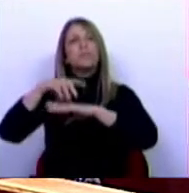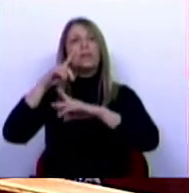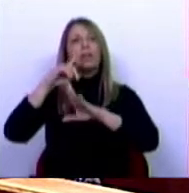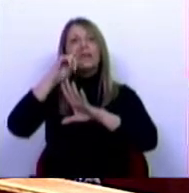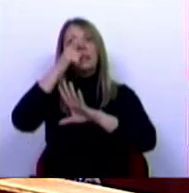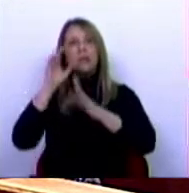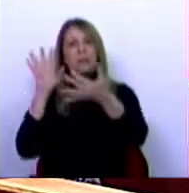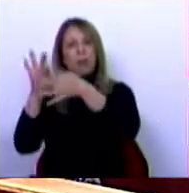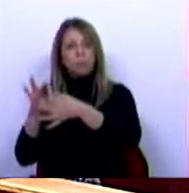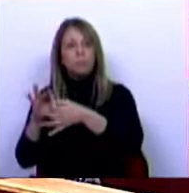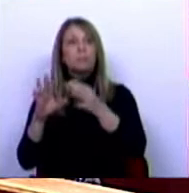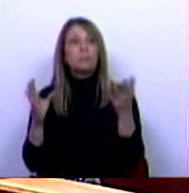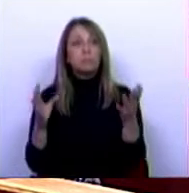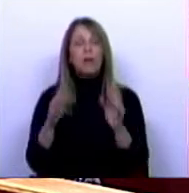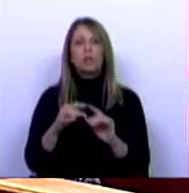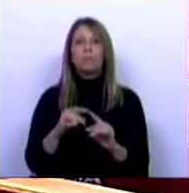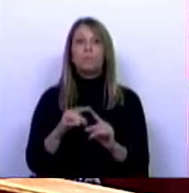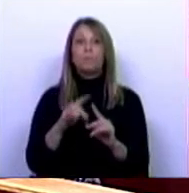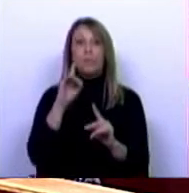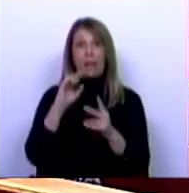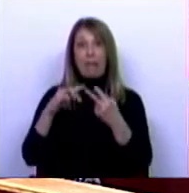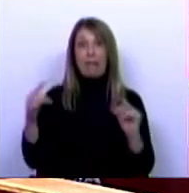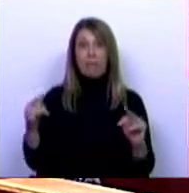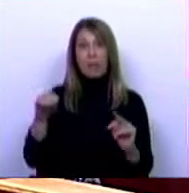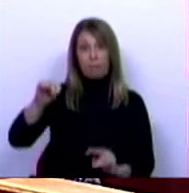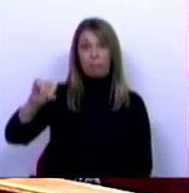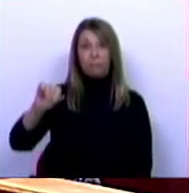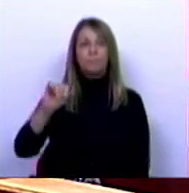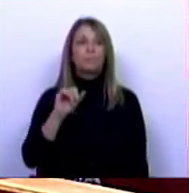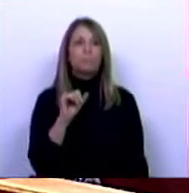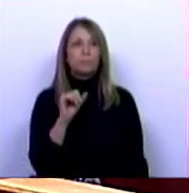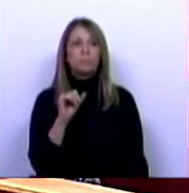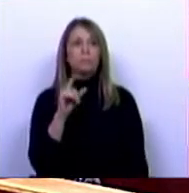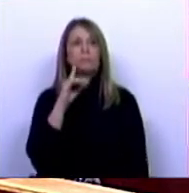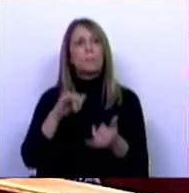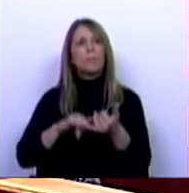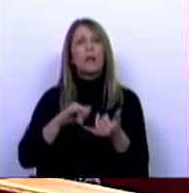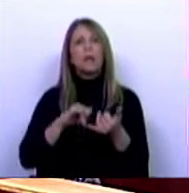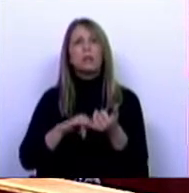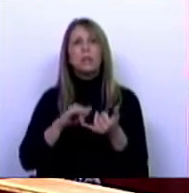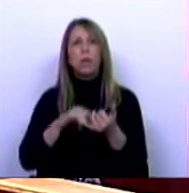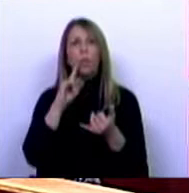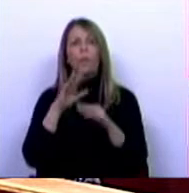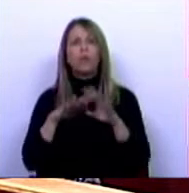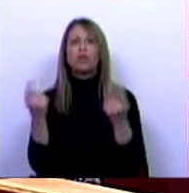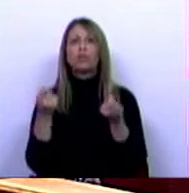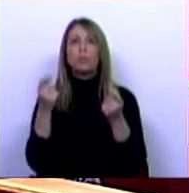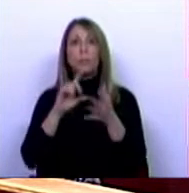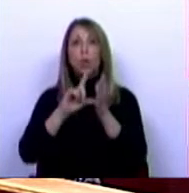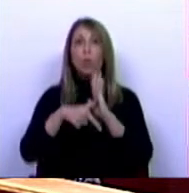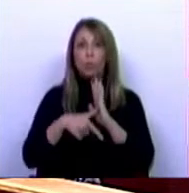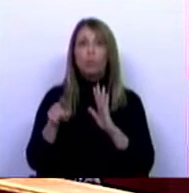Mas, ouçamos, segundo a Câmara de Santa Combadão e a Adices, Associação Local Promotora do Projeto, em parceria com a